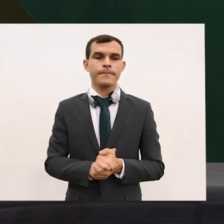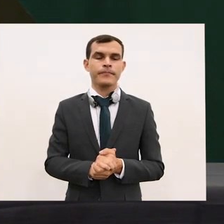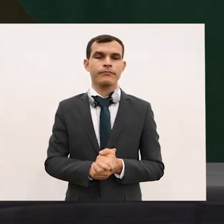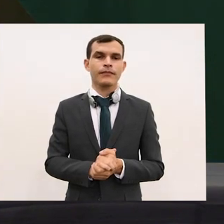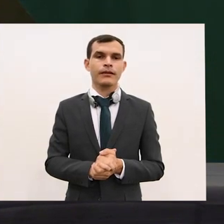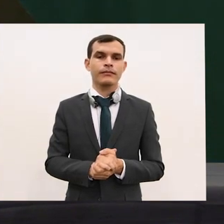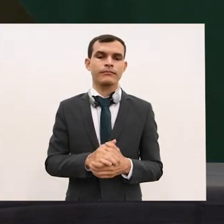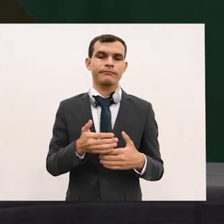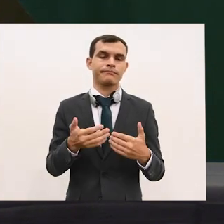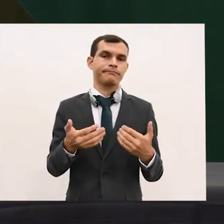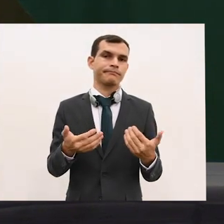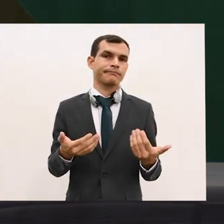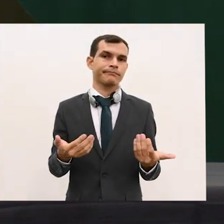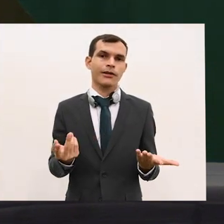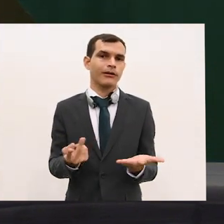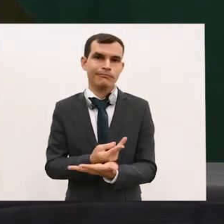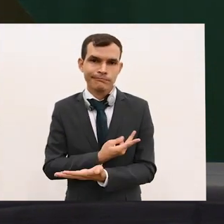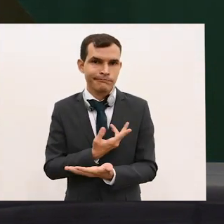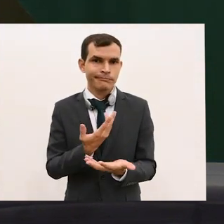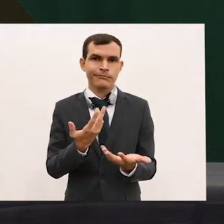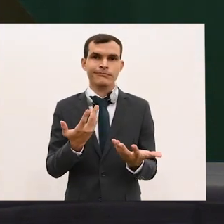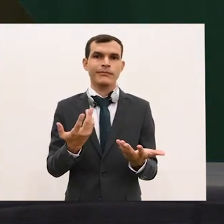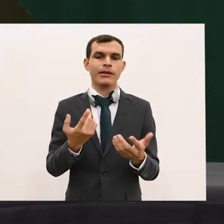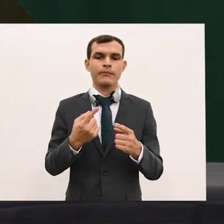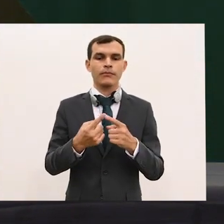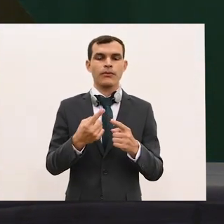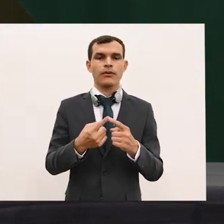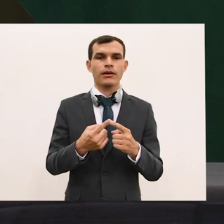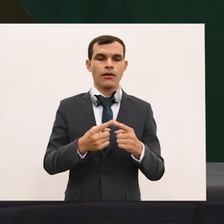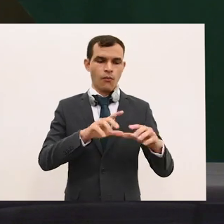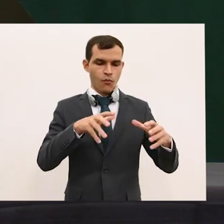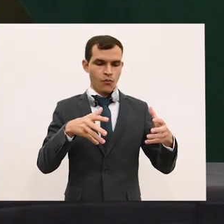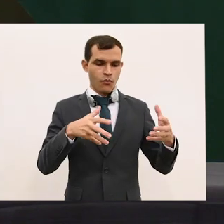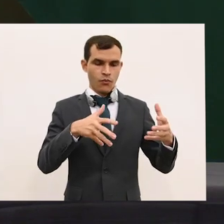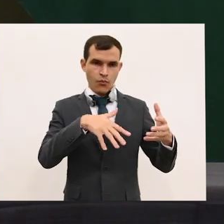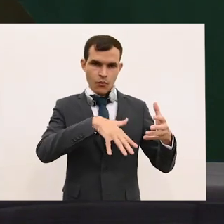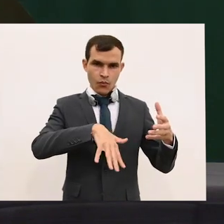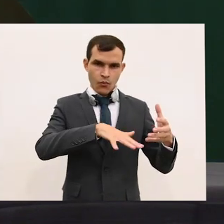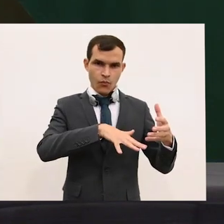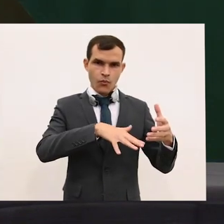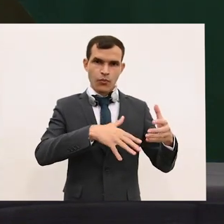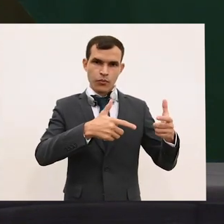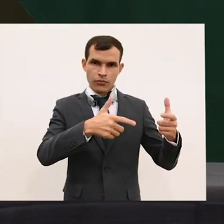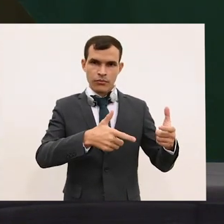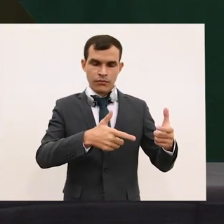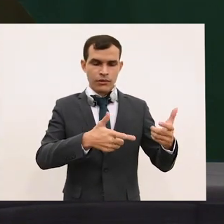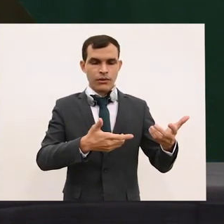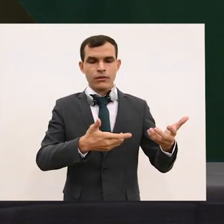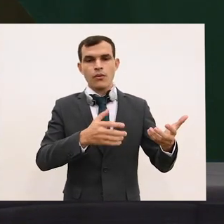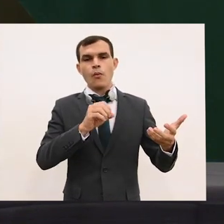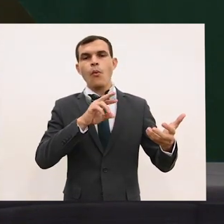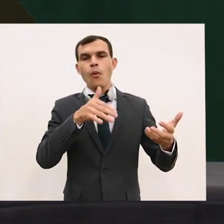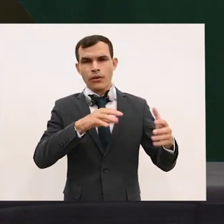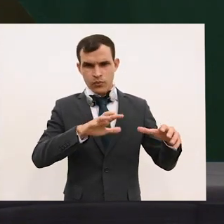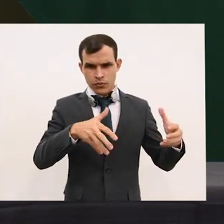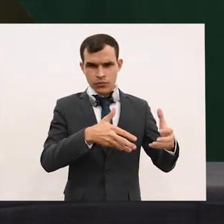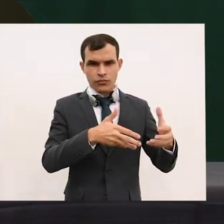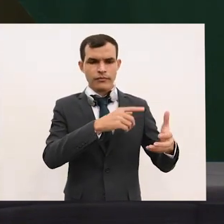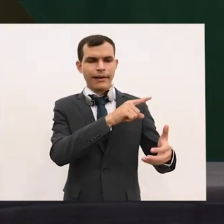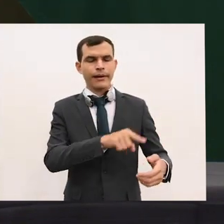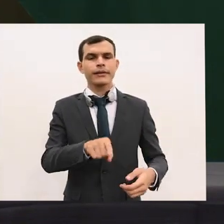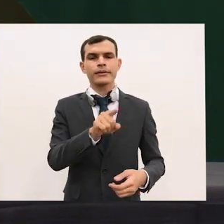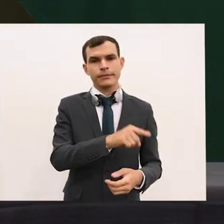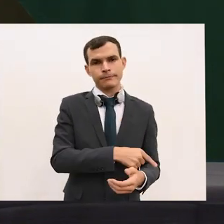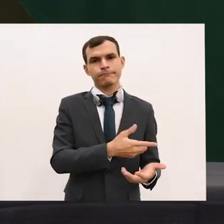que foi simplesmente anular um órgão tão importante no sistema de controvérsias da